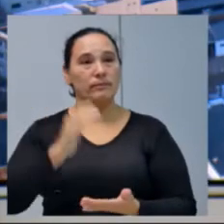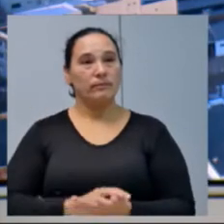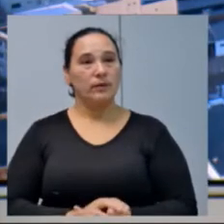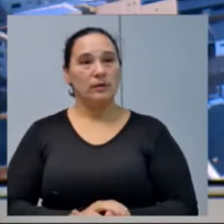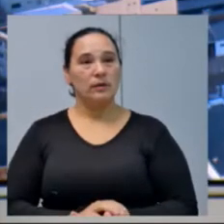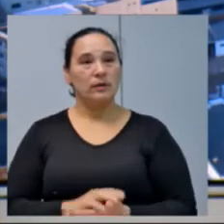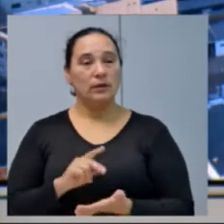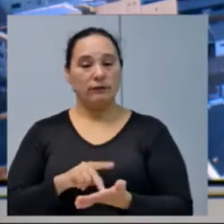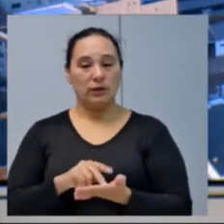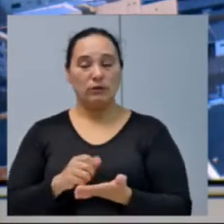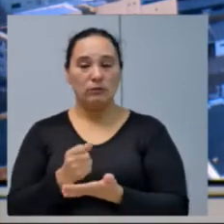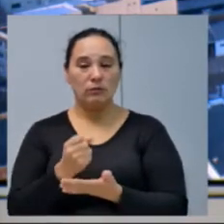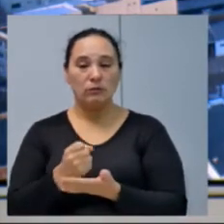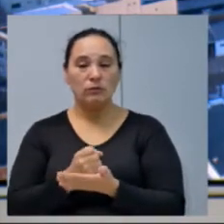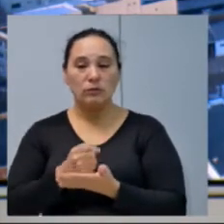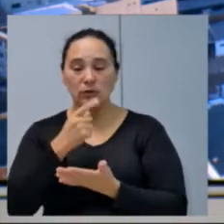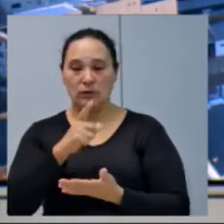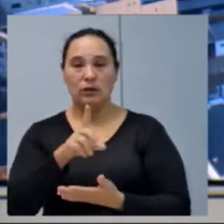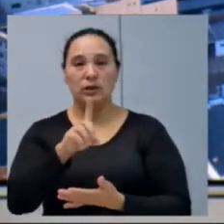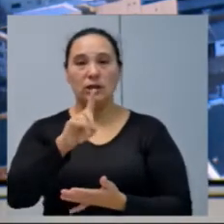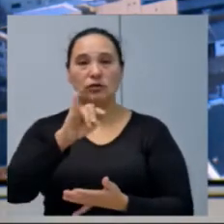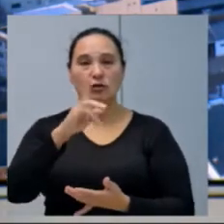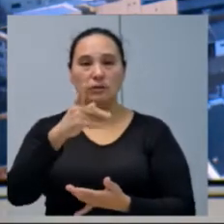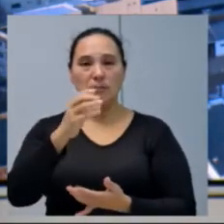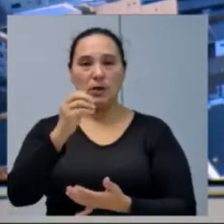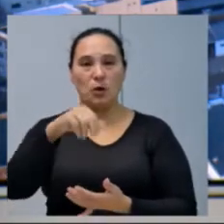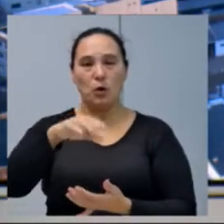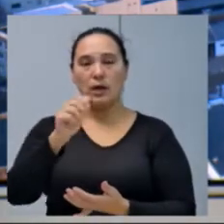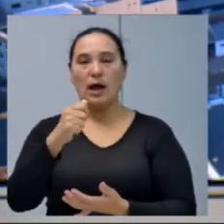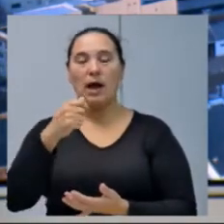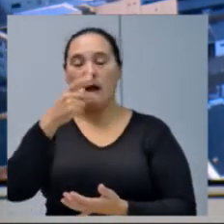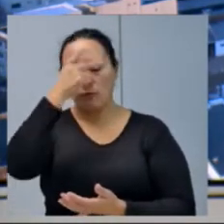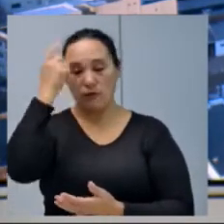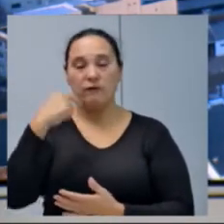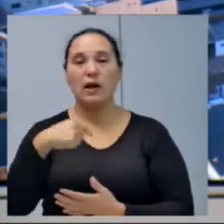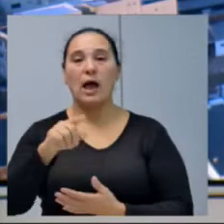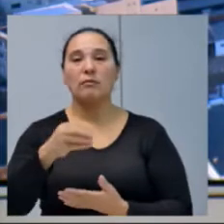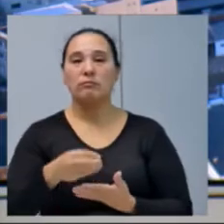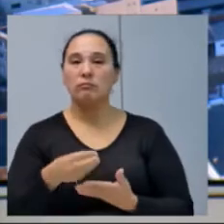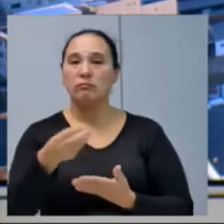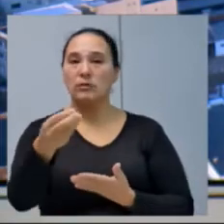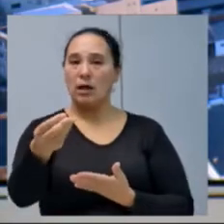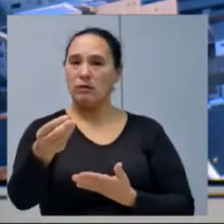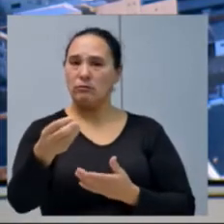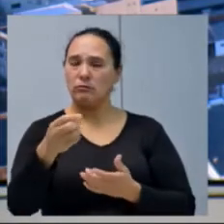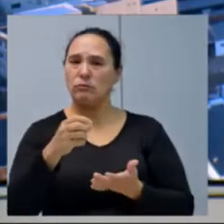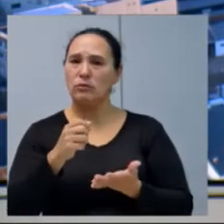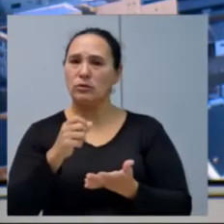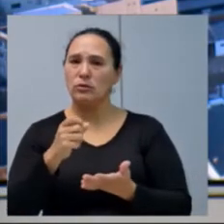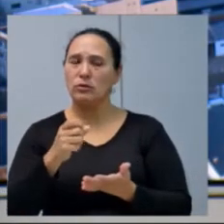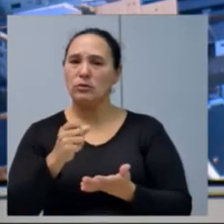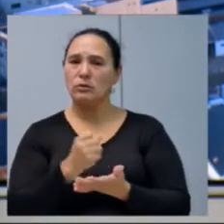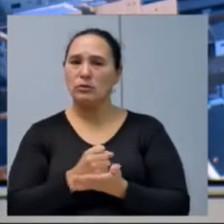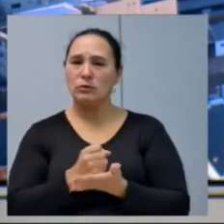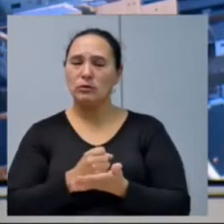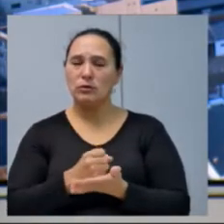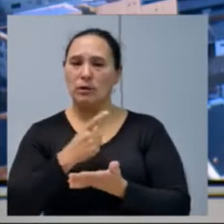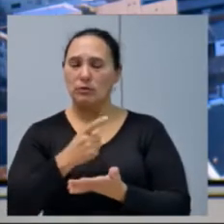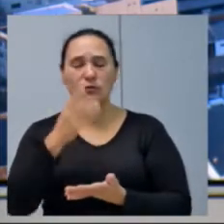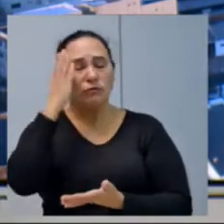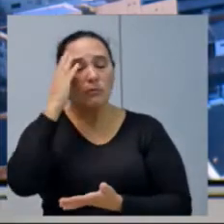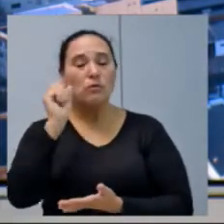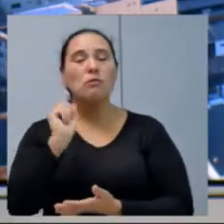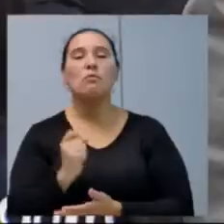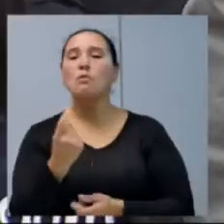faço uma medicação de dipirona. A pessoa que vai lá distribuir a medicação não sabe qual que é,